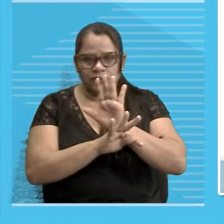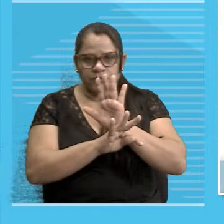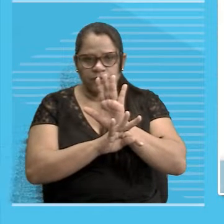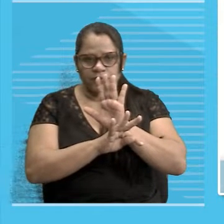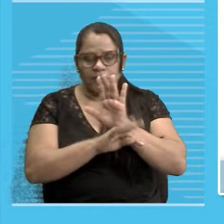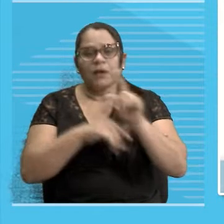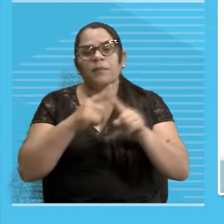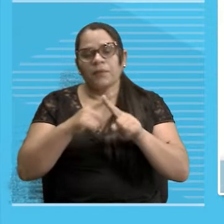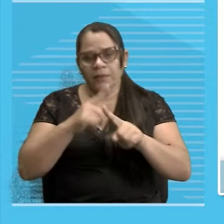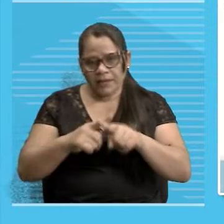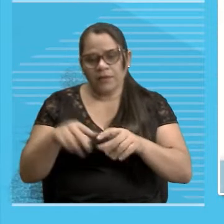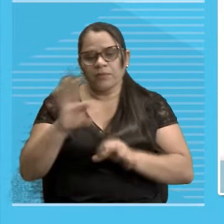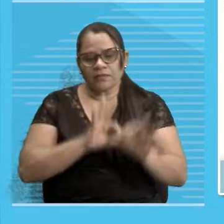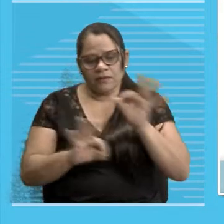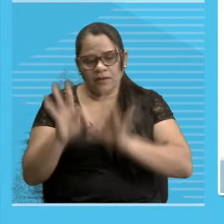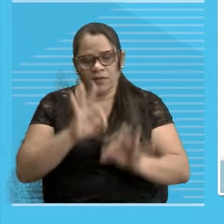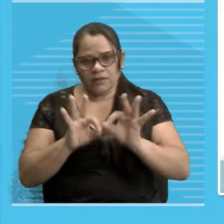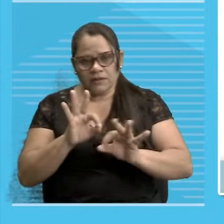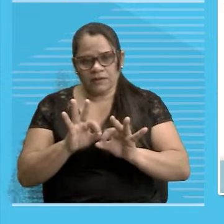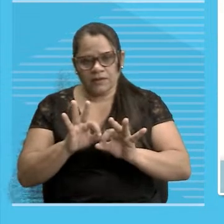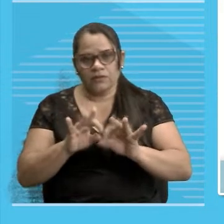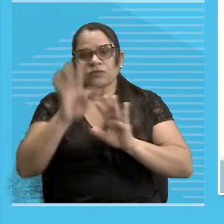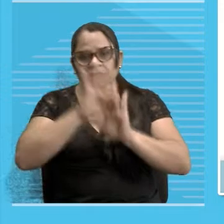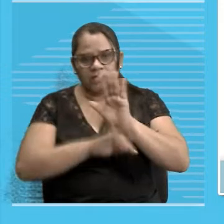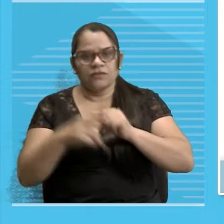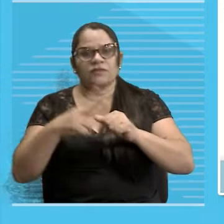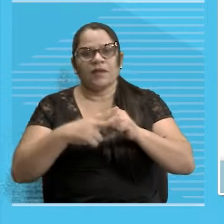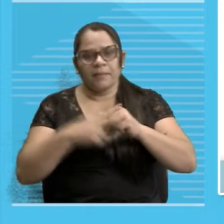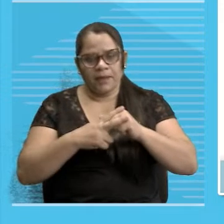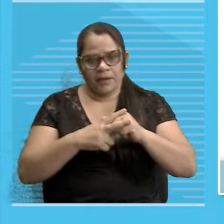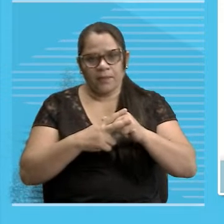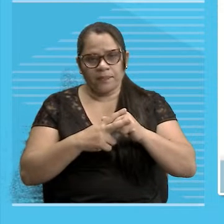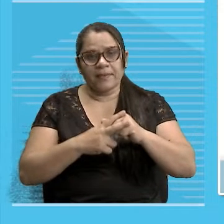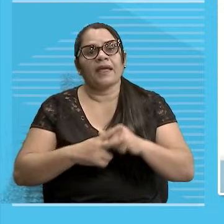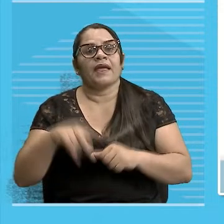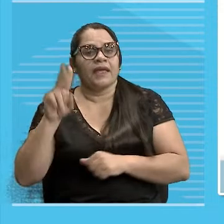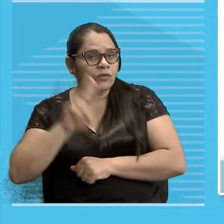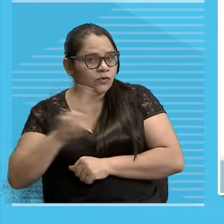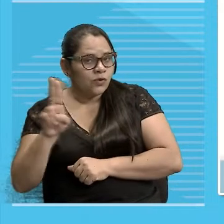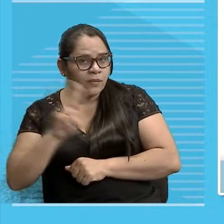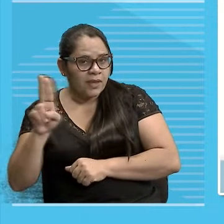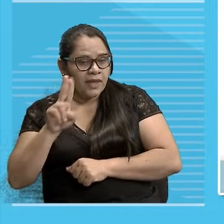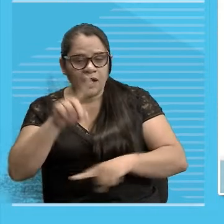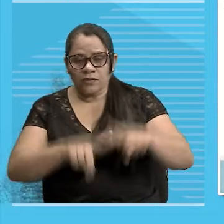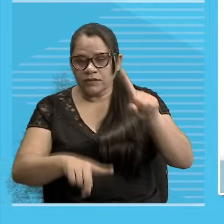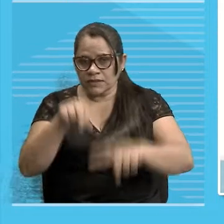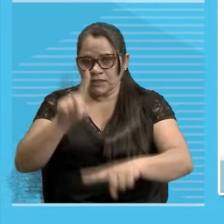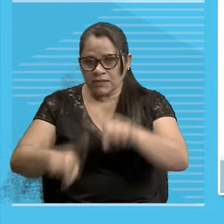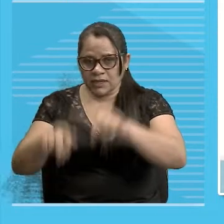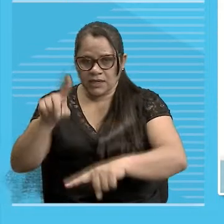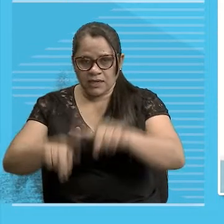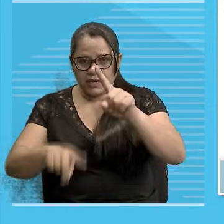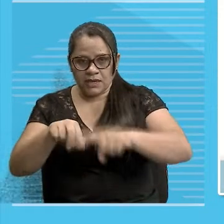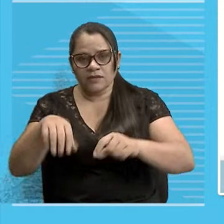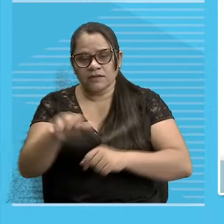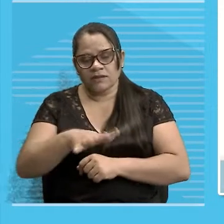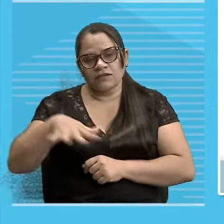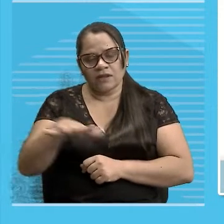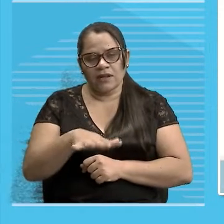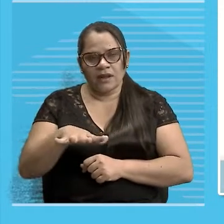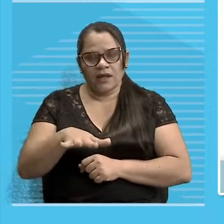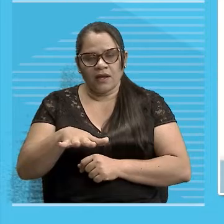faz ao organizar um texto verbal É dar nome aos seres Então via de regra Os substantivos dão nome aos seres em geral